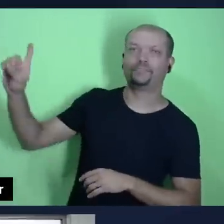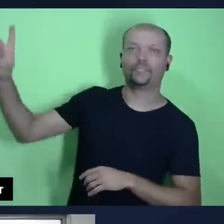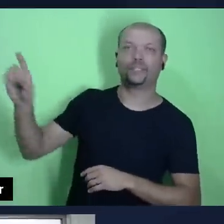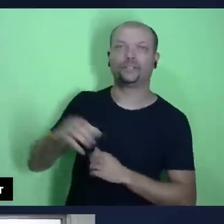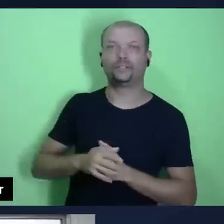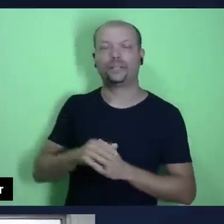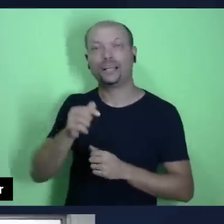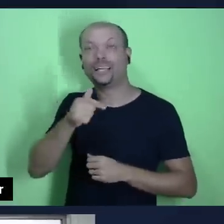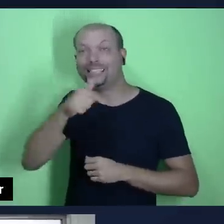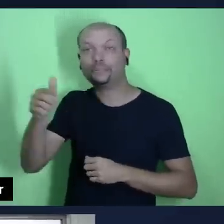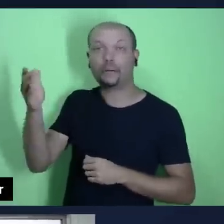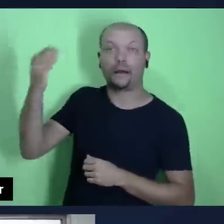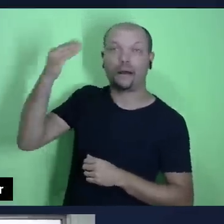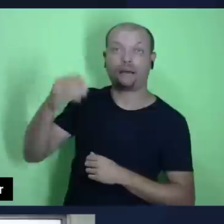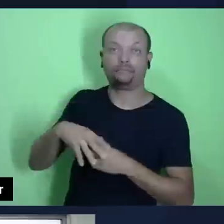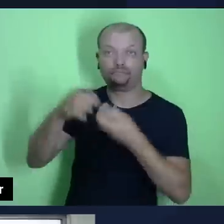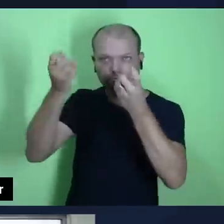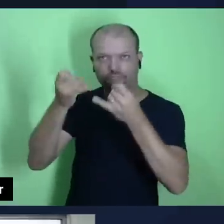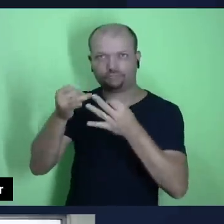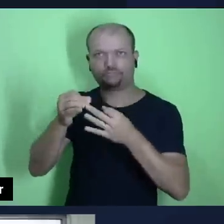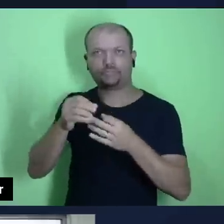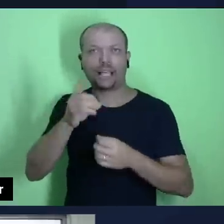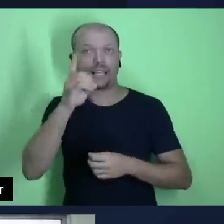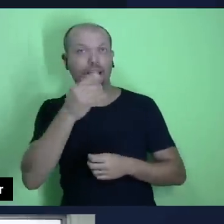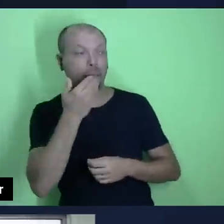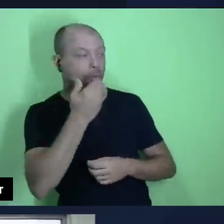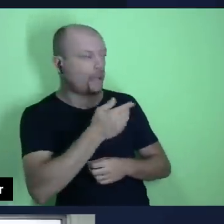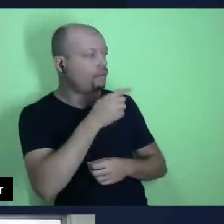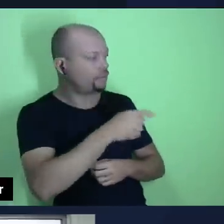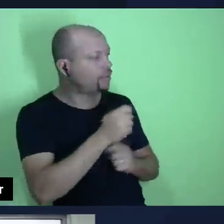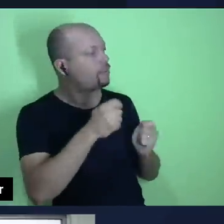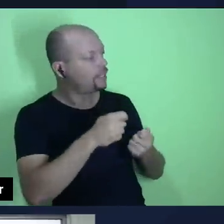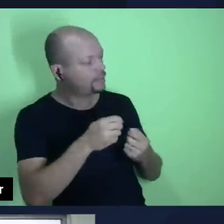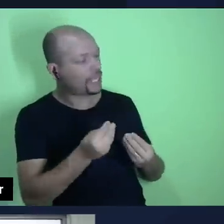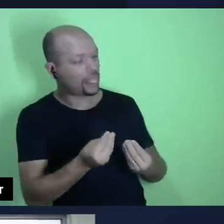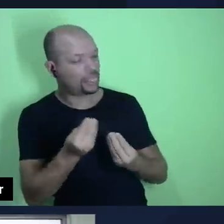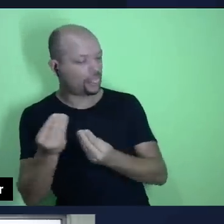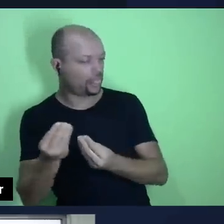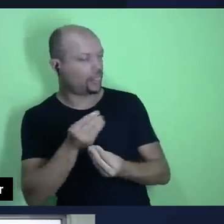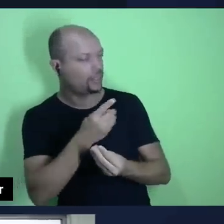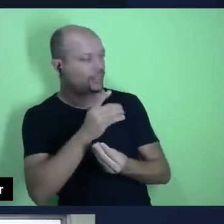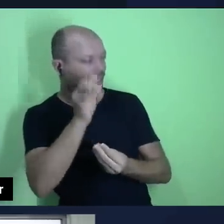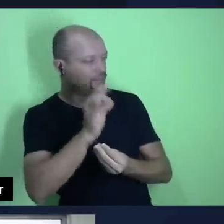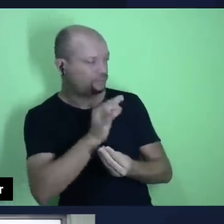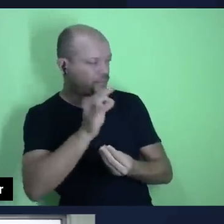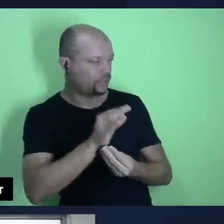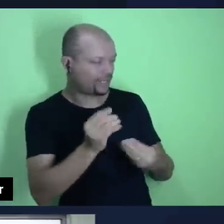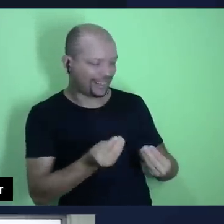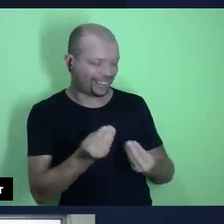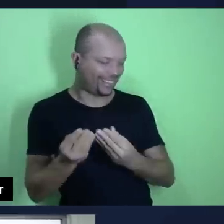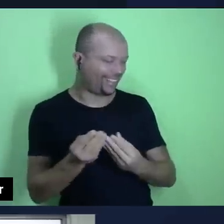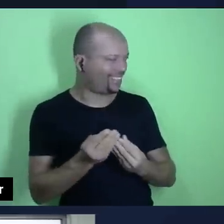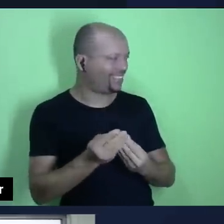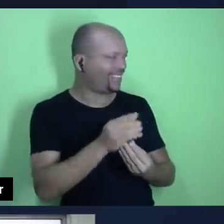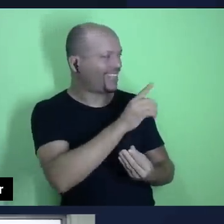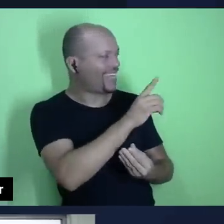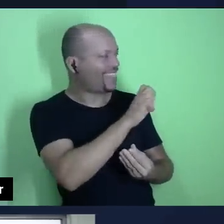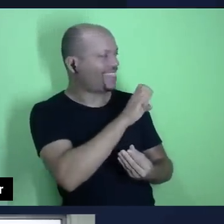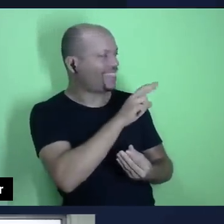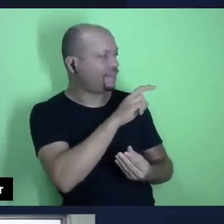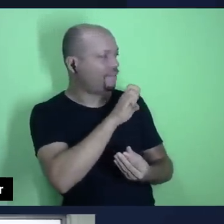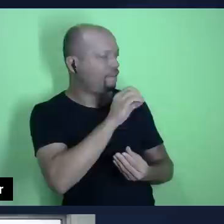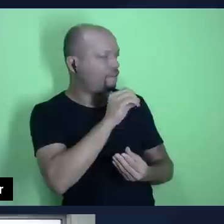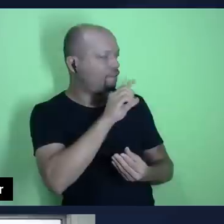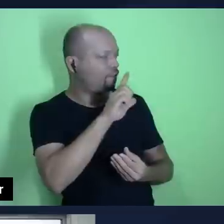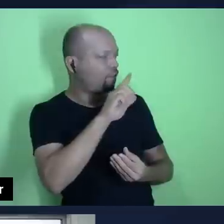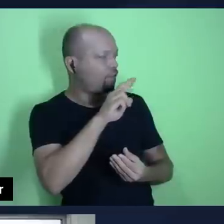passada, quando Deus pede para que nós devolvamos dez por cento, na verdade, o termo é certo, estamos devolvendo o que